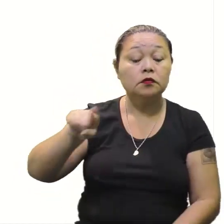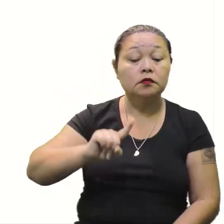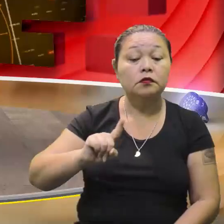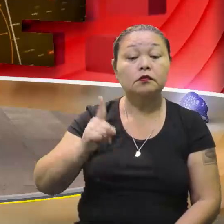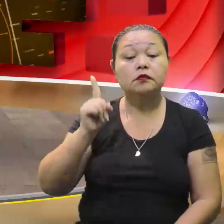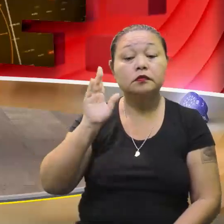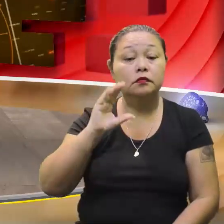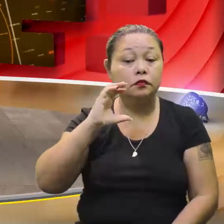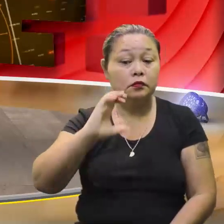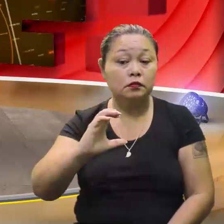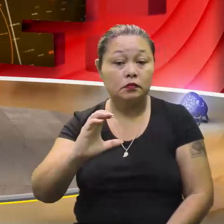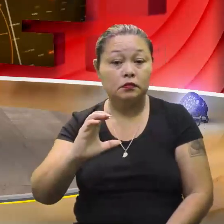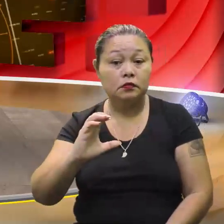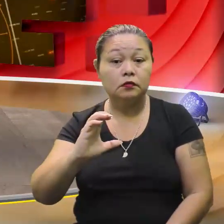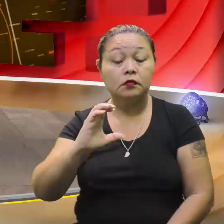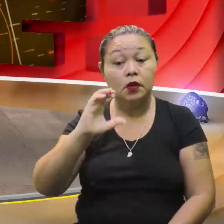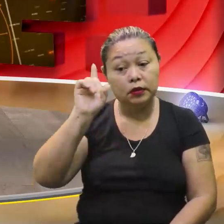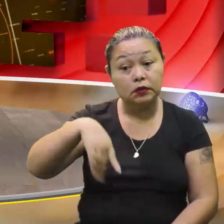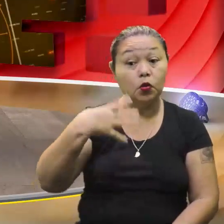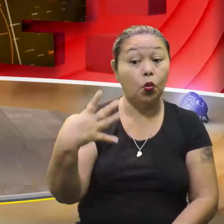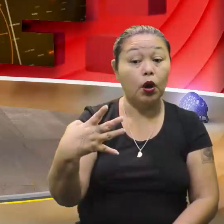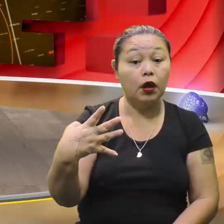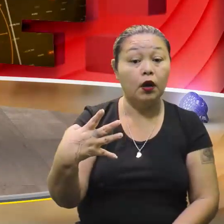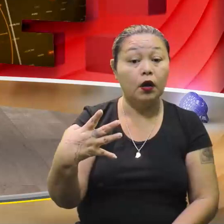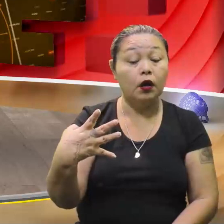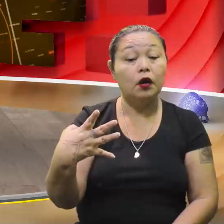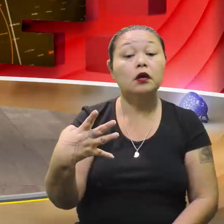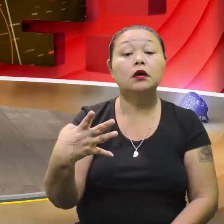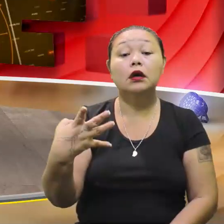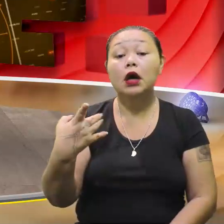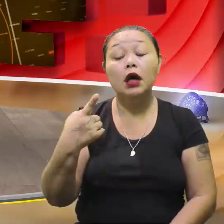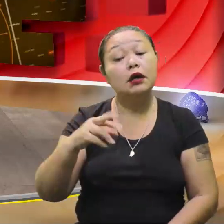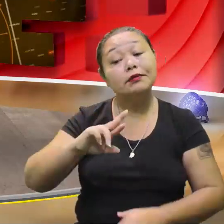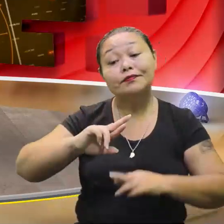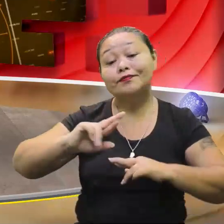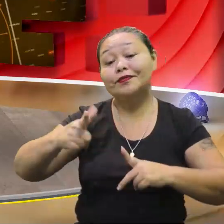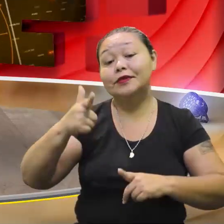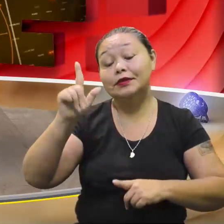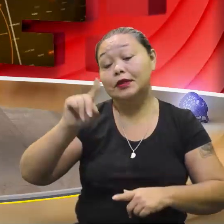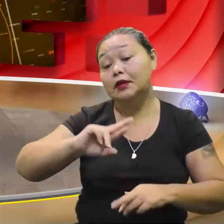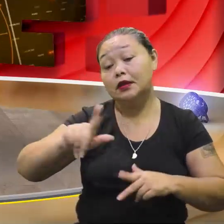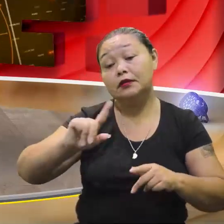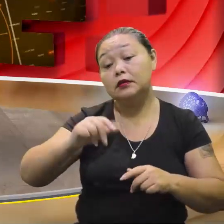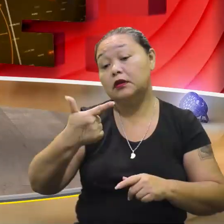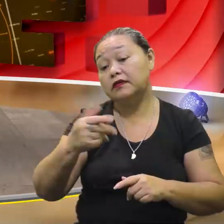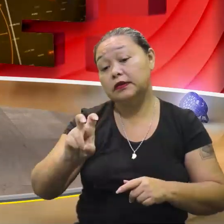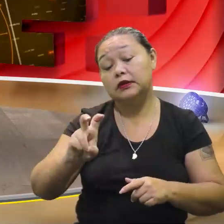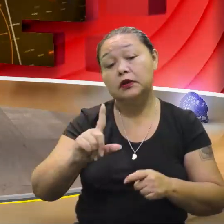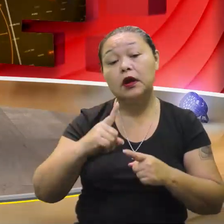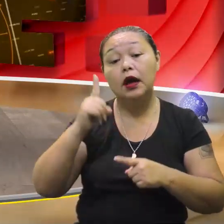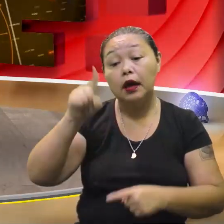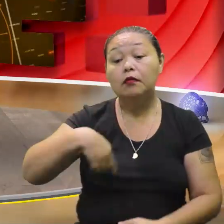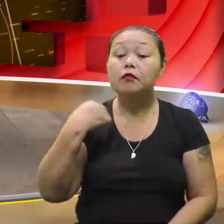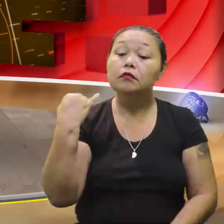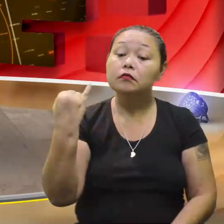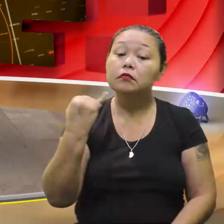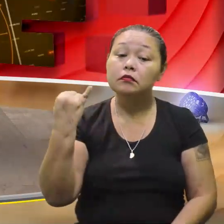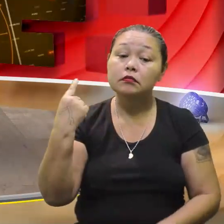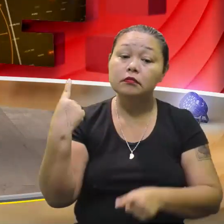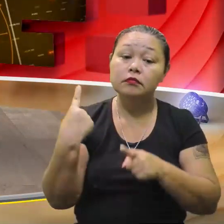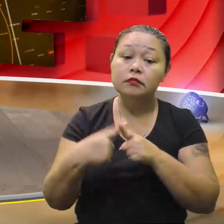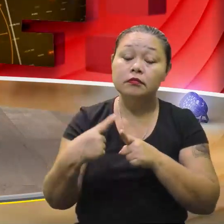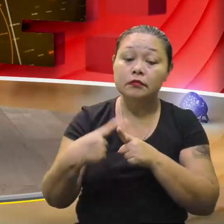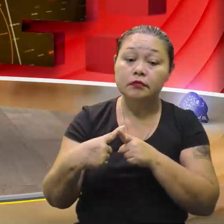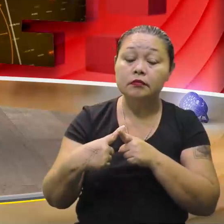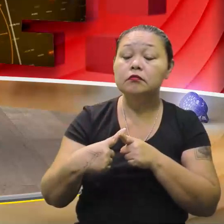C como sendo 4, o resultado não ia dar 25. E é importante porque assim, você ia